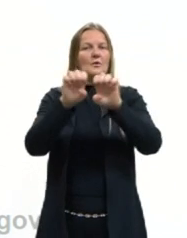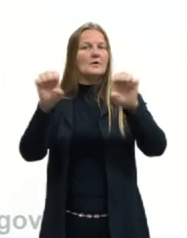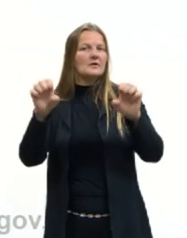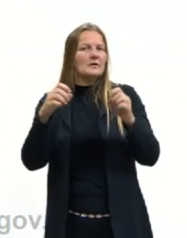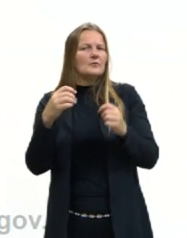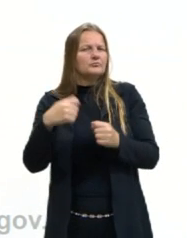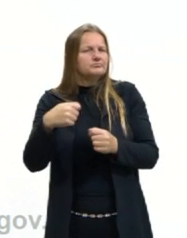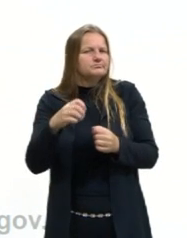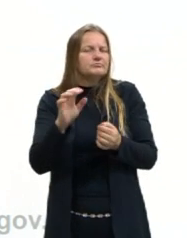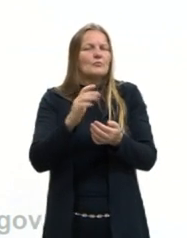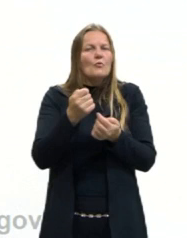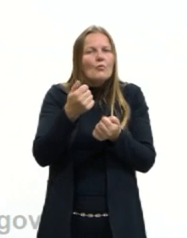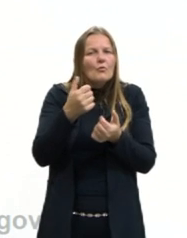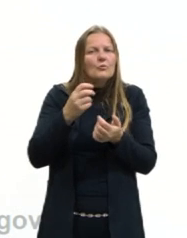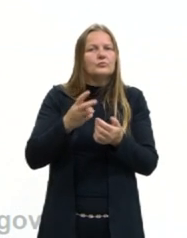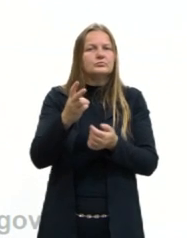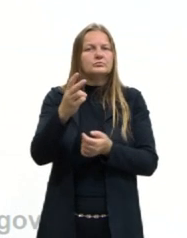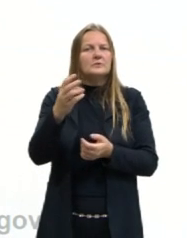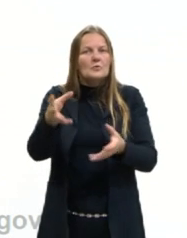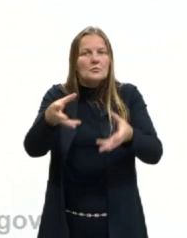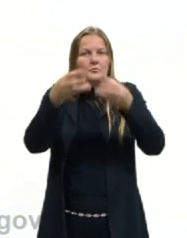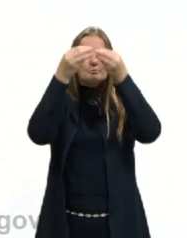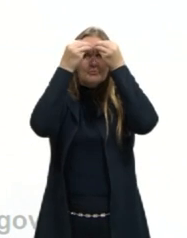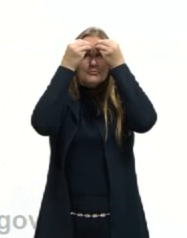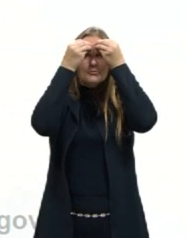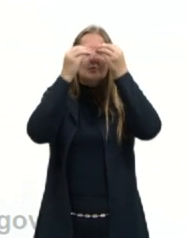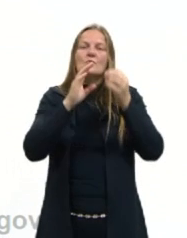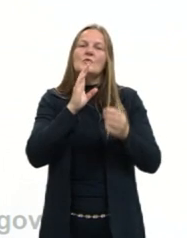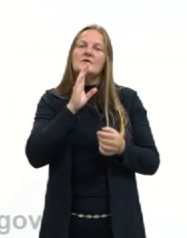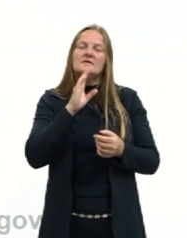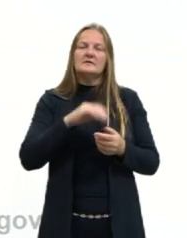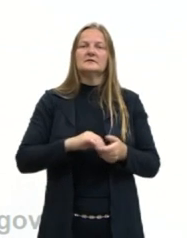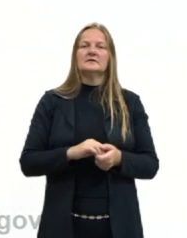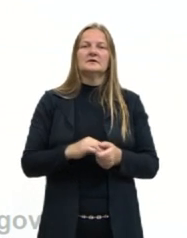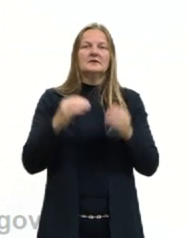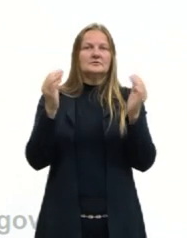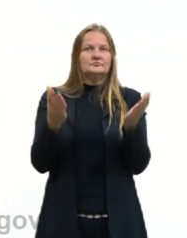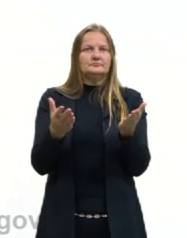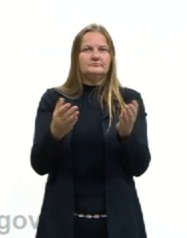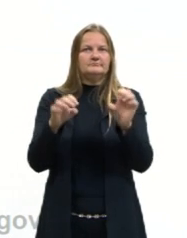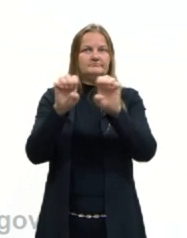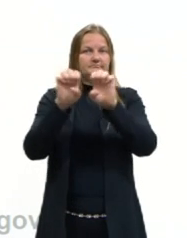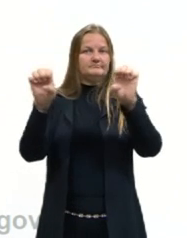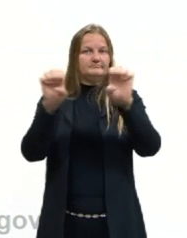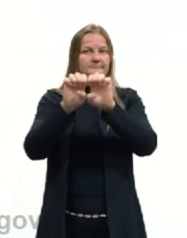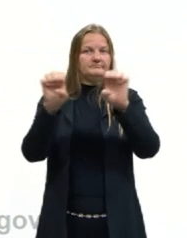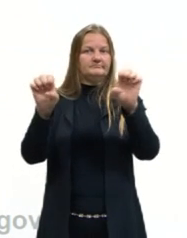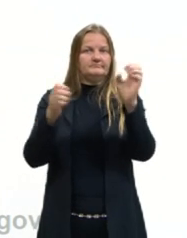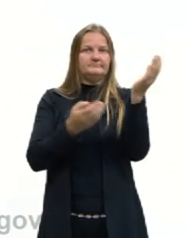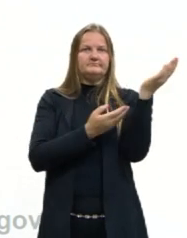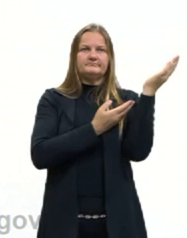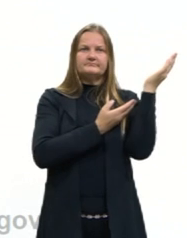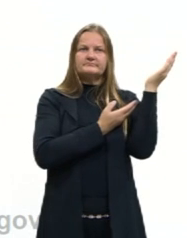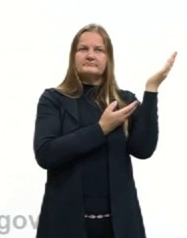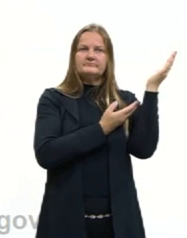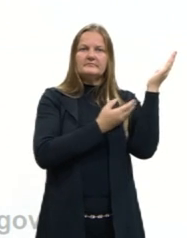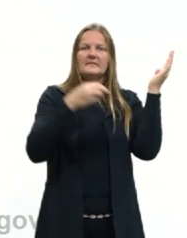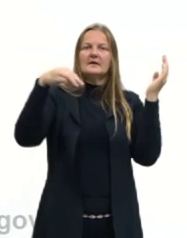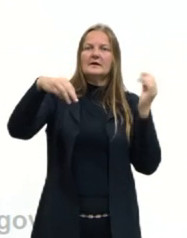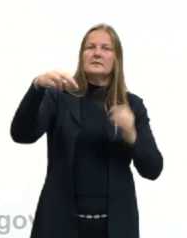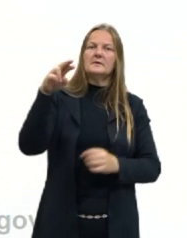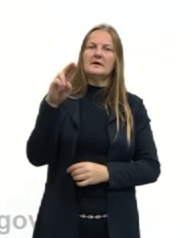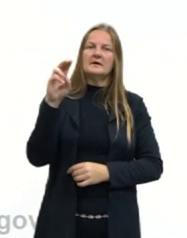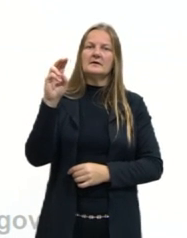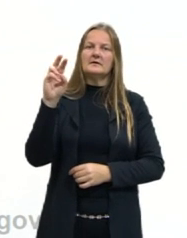necessária assim da gente gravar e conhecer. Agora, essa aqui é a equação horária do MRUV.